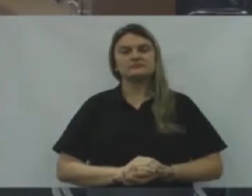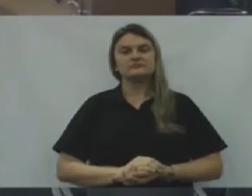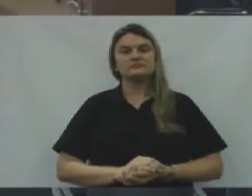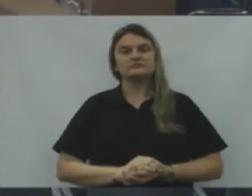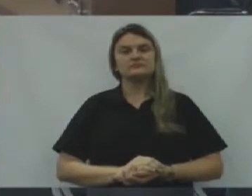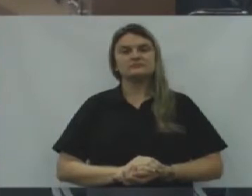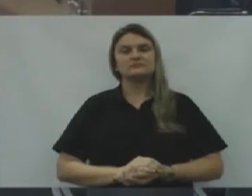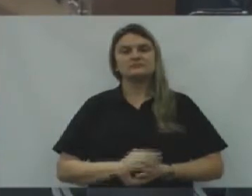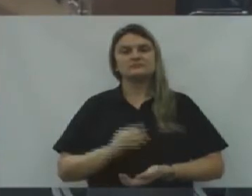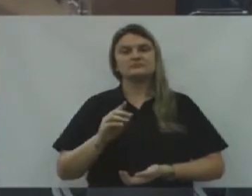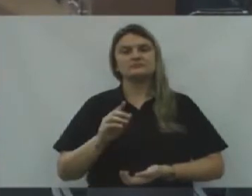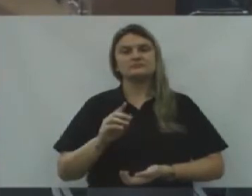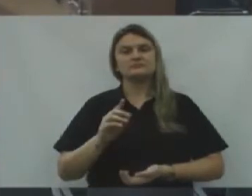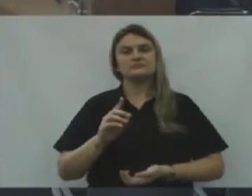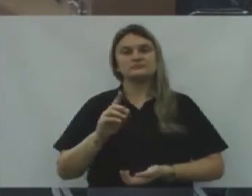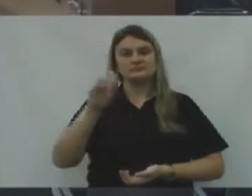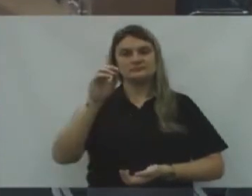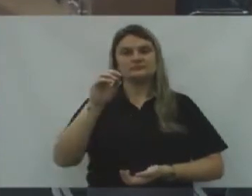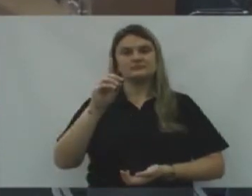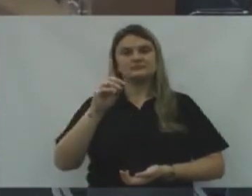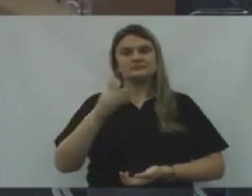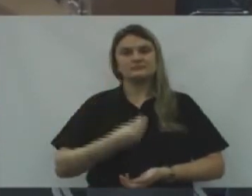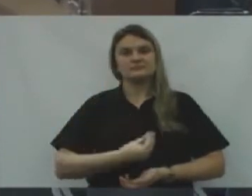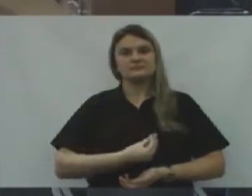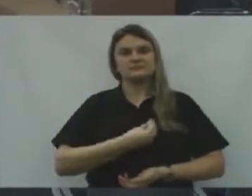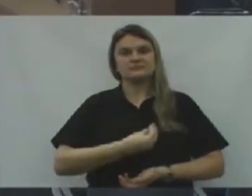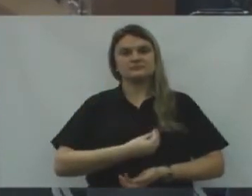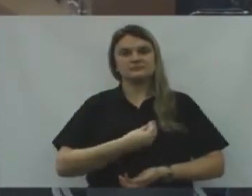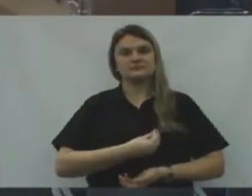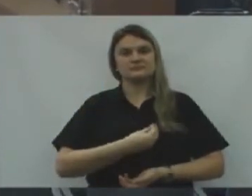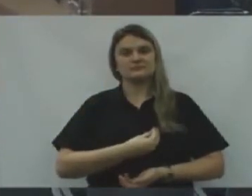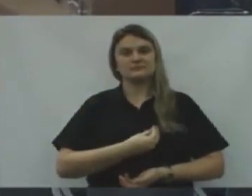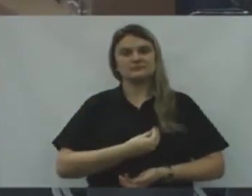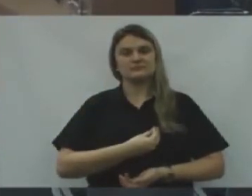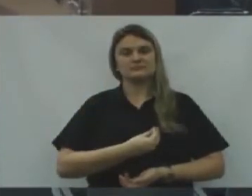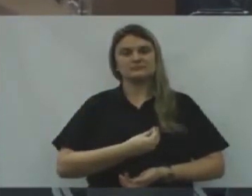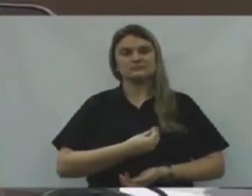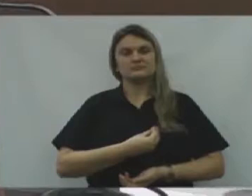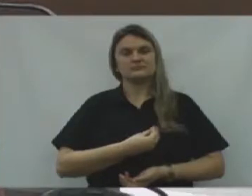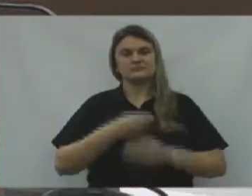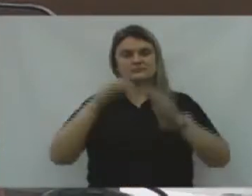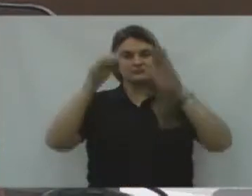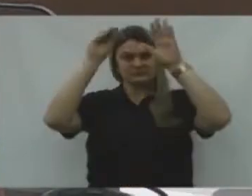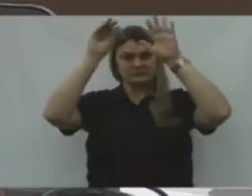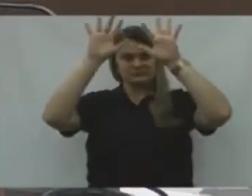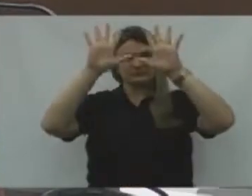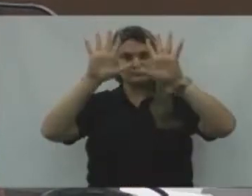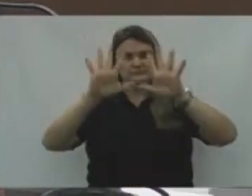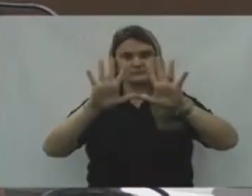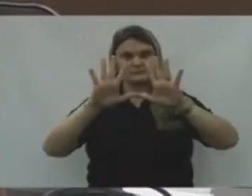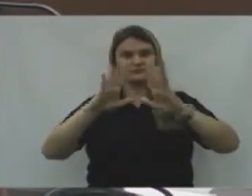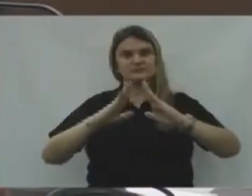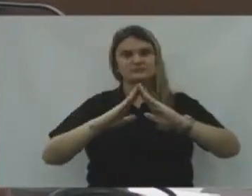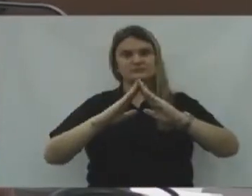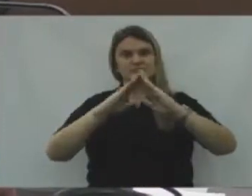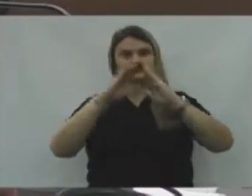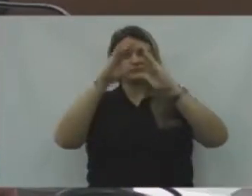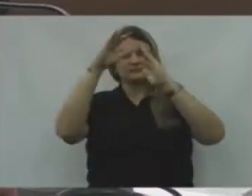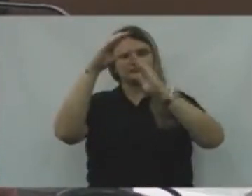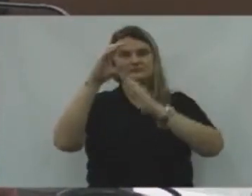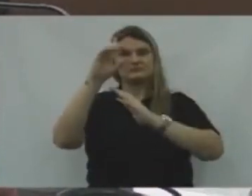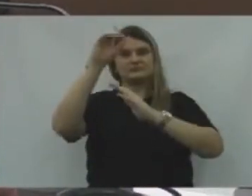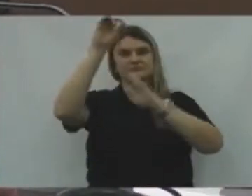Tu que habitas sob a proteção do Altíssimo, Que moras à sombra do